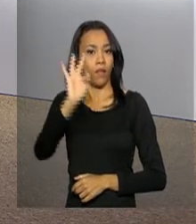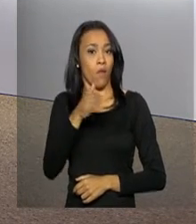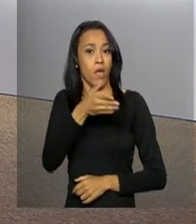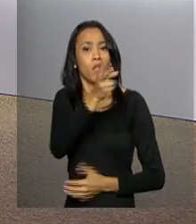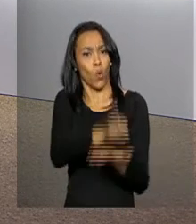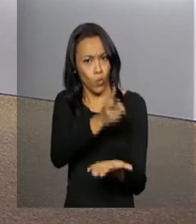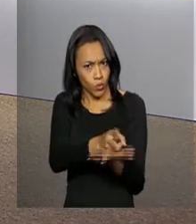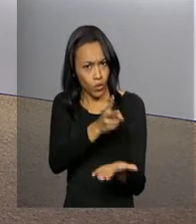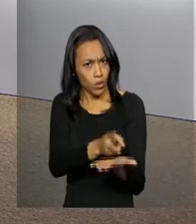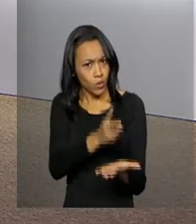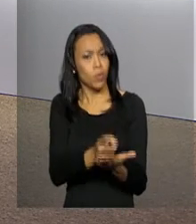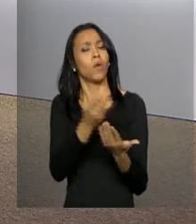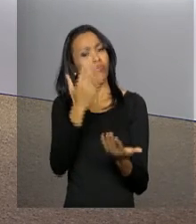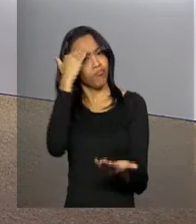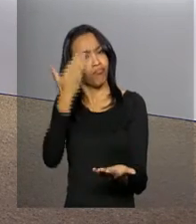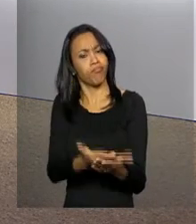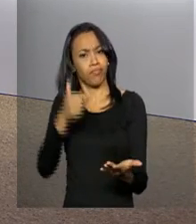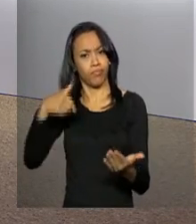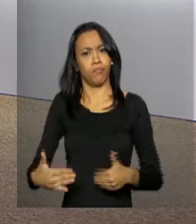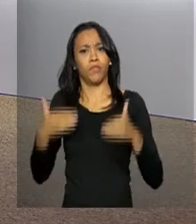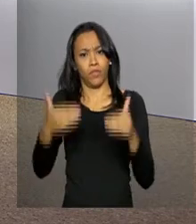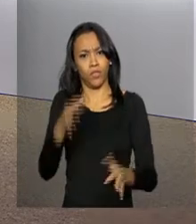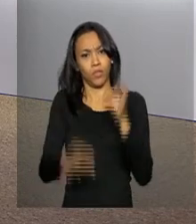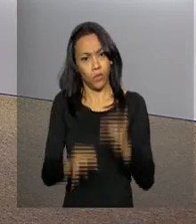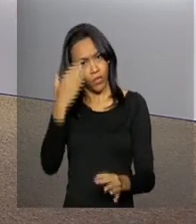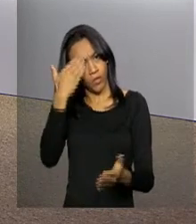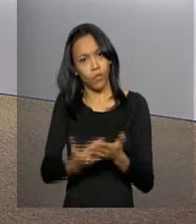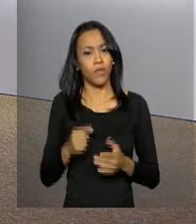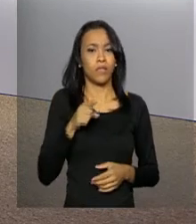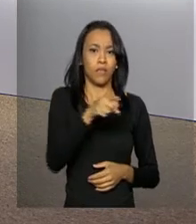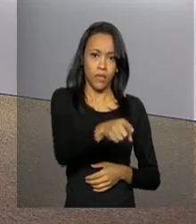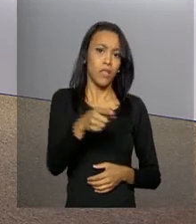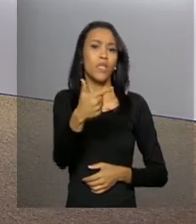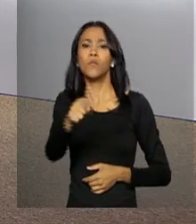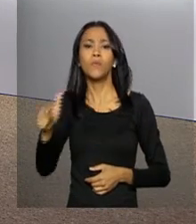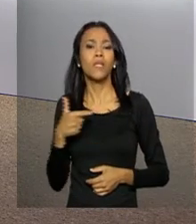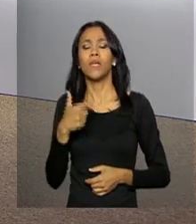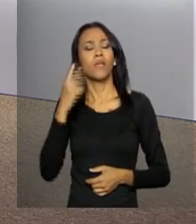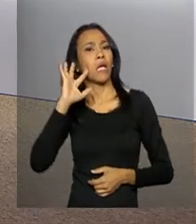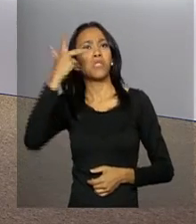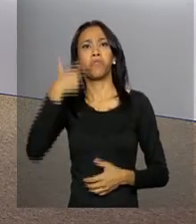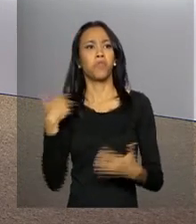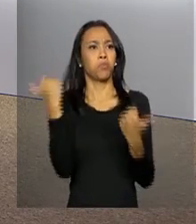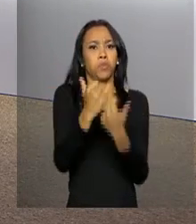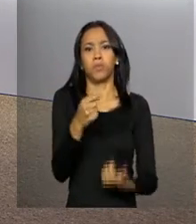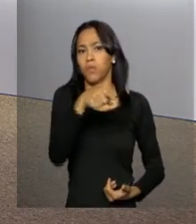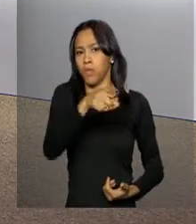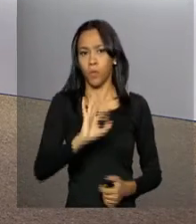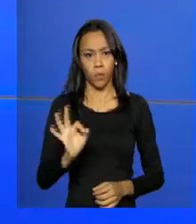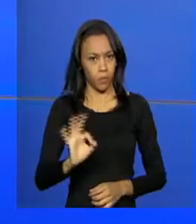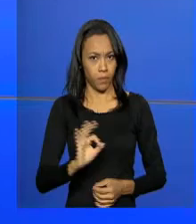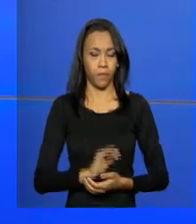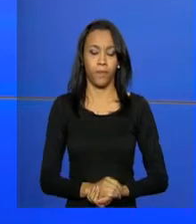continua gozando de plena confiança por parte do ministro da Justiça e não há nenhuma decisão sobre sua substituição.